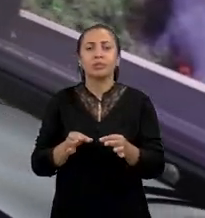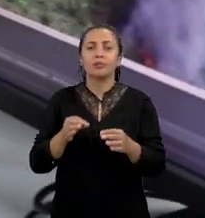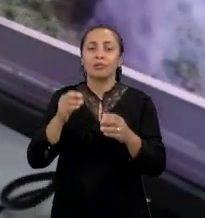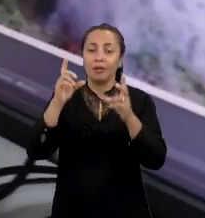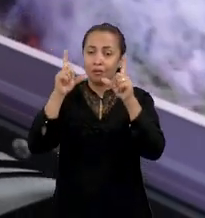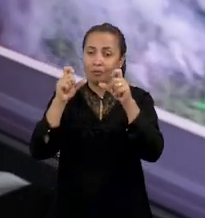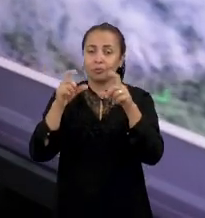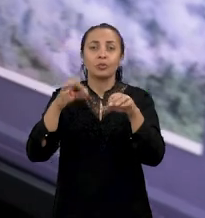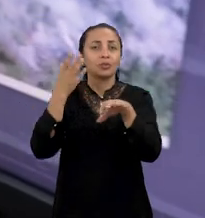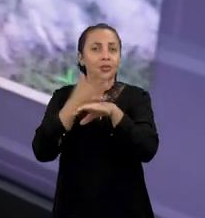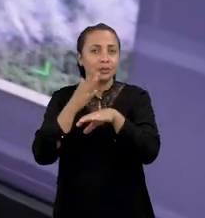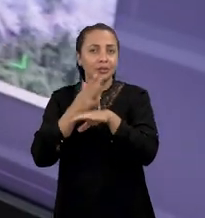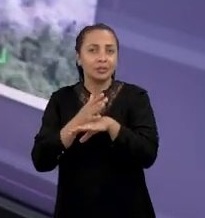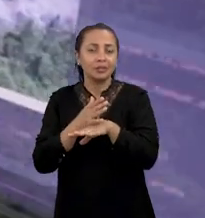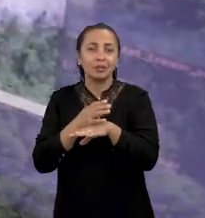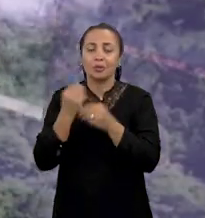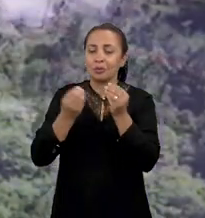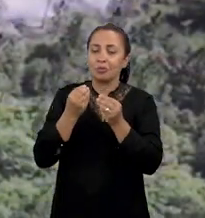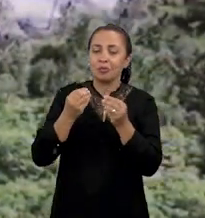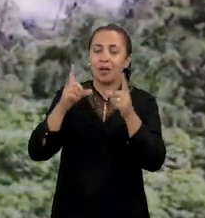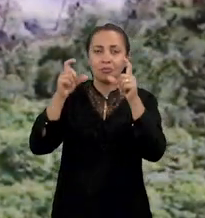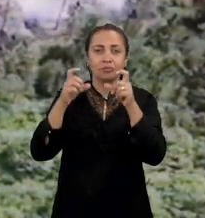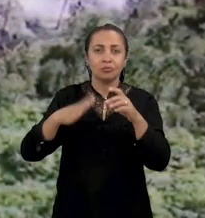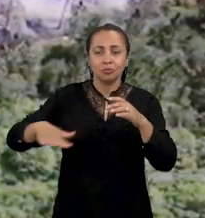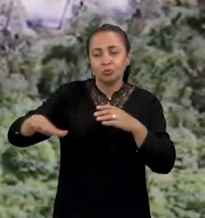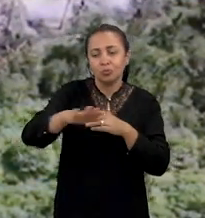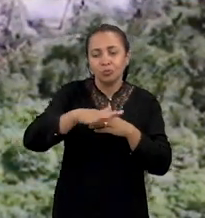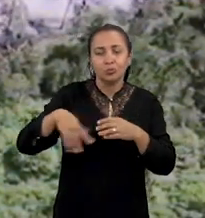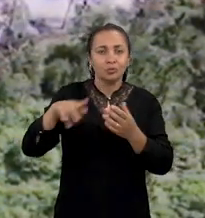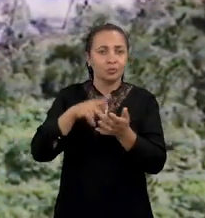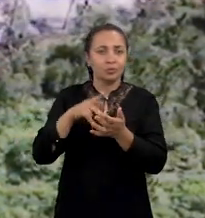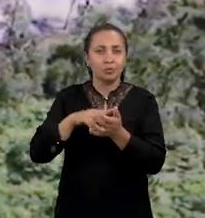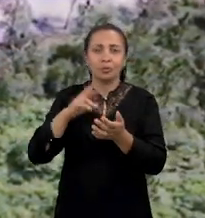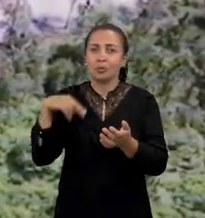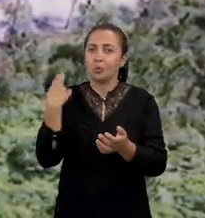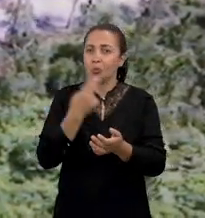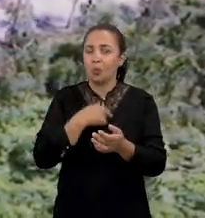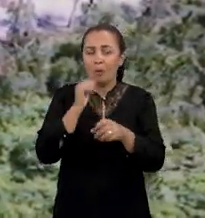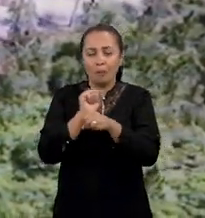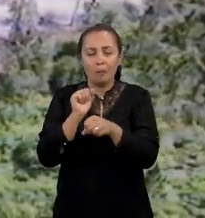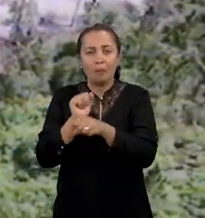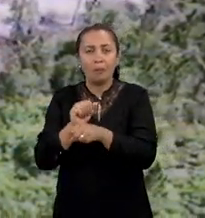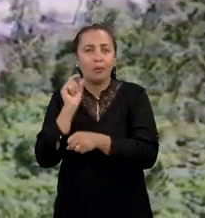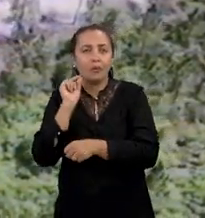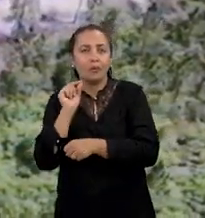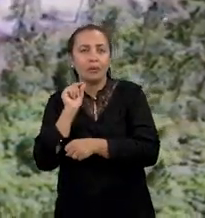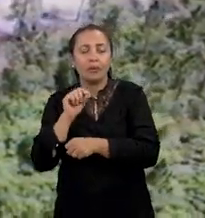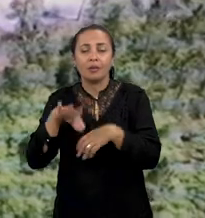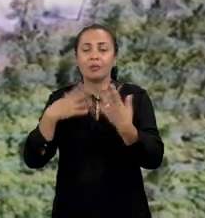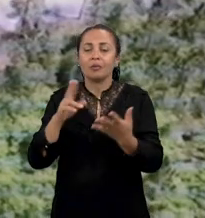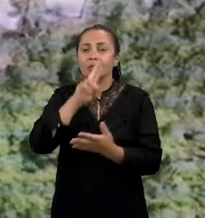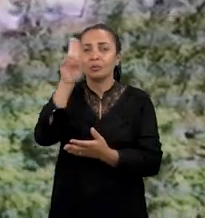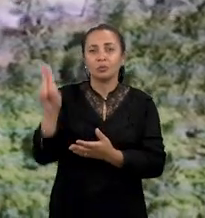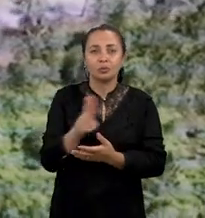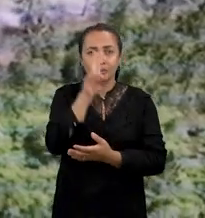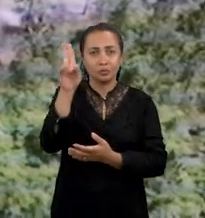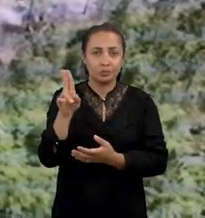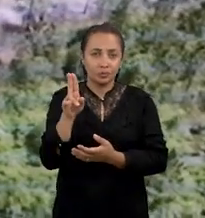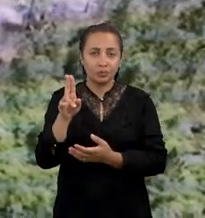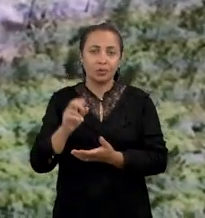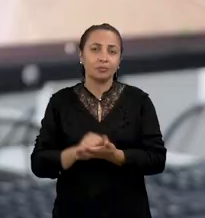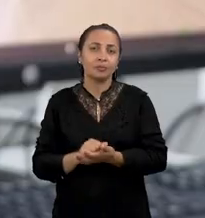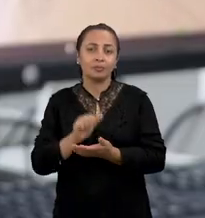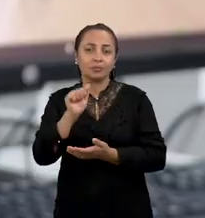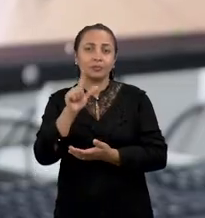imagens treinadas. Como são imagens de ambiente real, nós esperamos que, ao utilizar esse